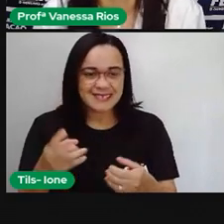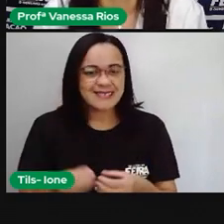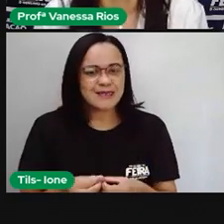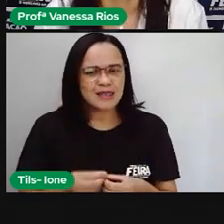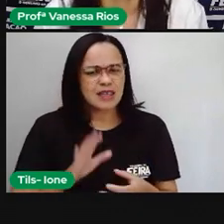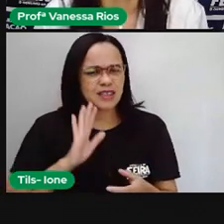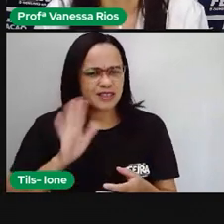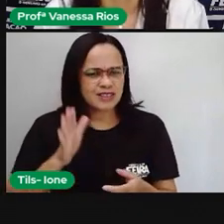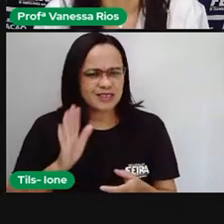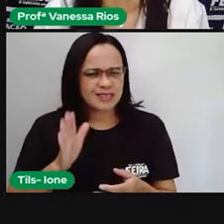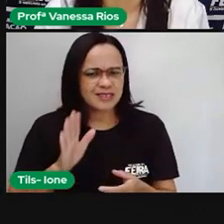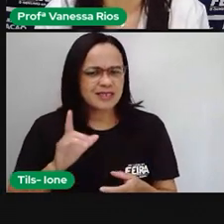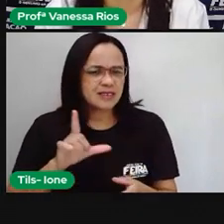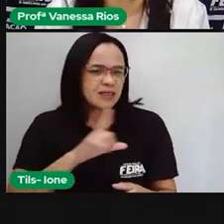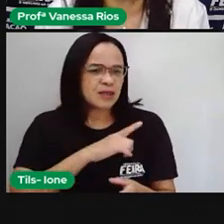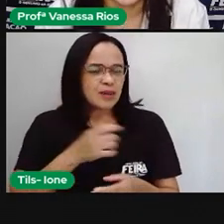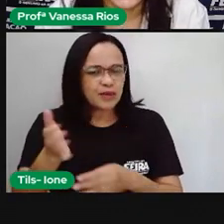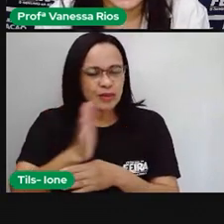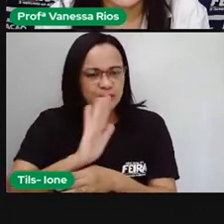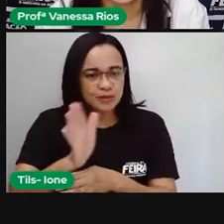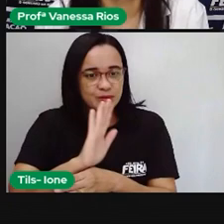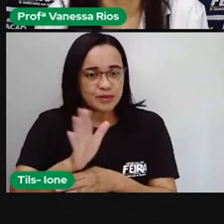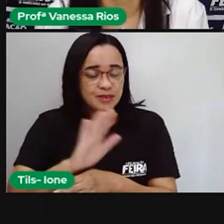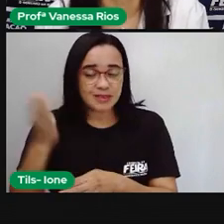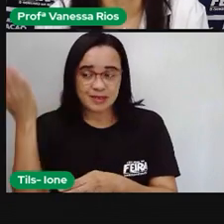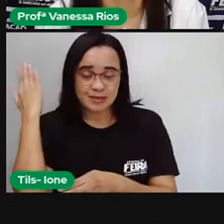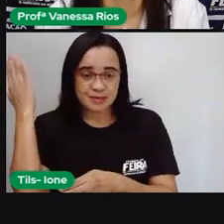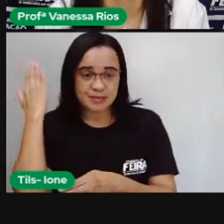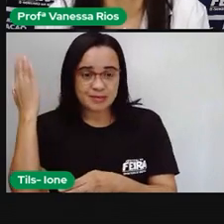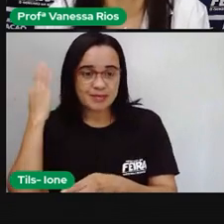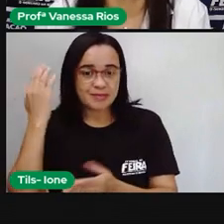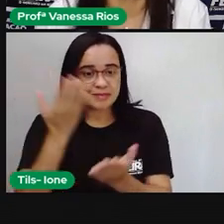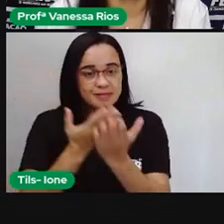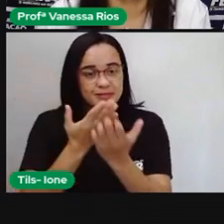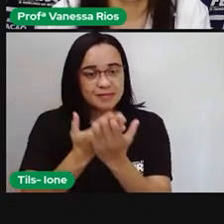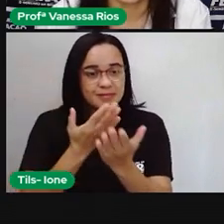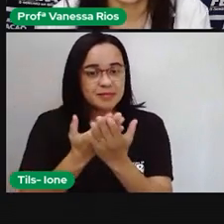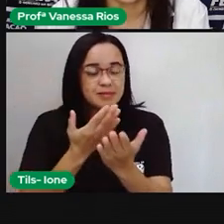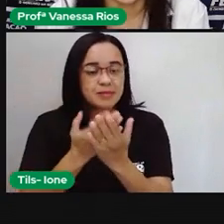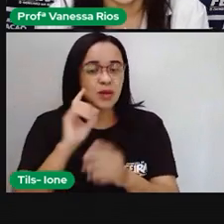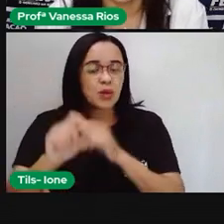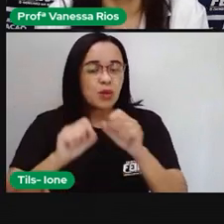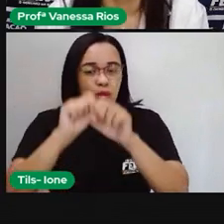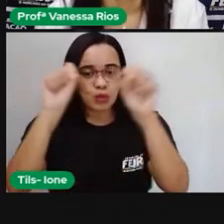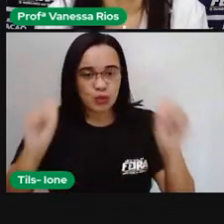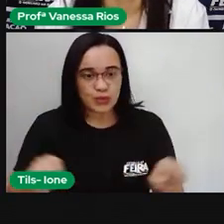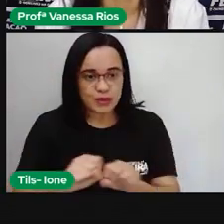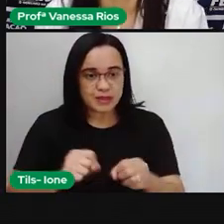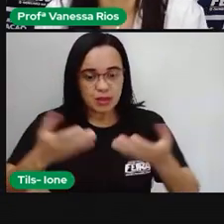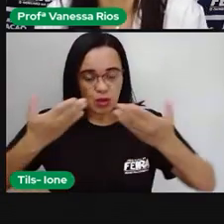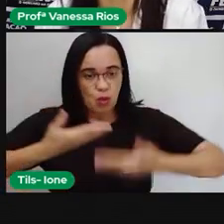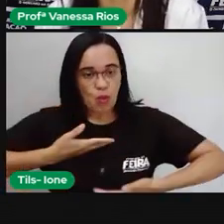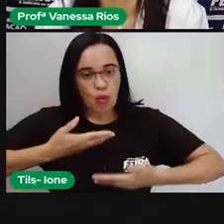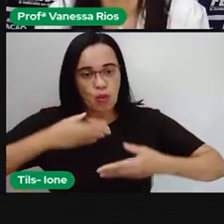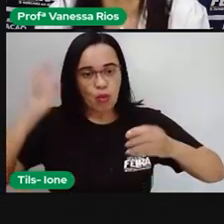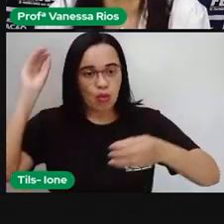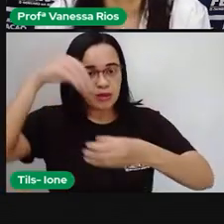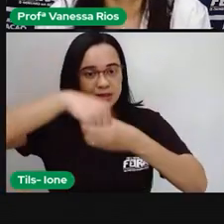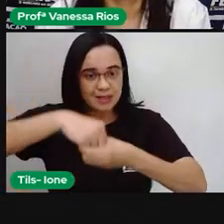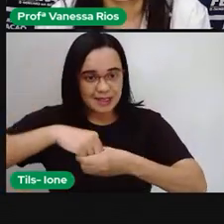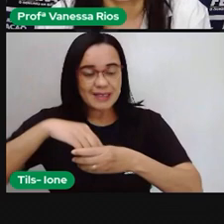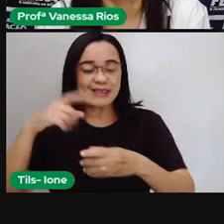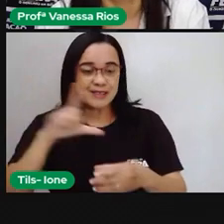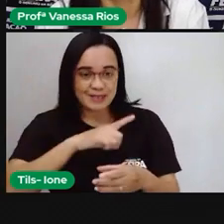já vem aí, né, em videoaulas anteriores estudando sobre os sistemas do nosso corpo, observando toda a